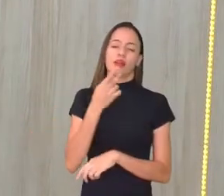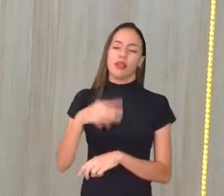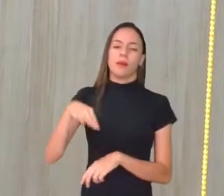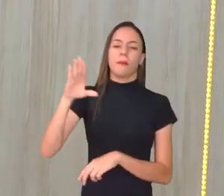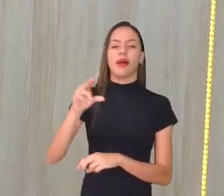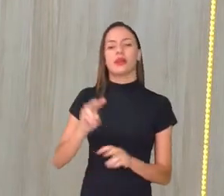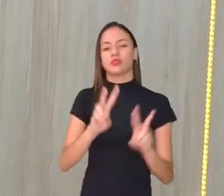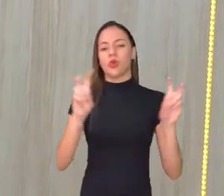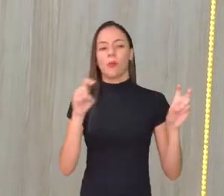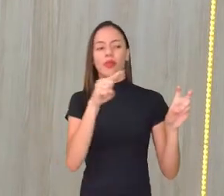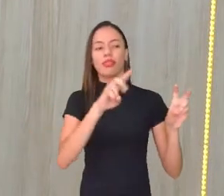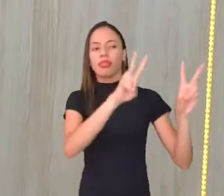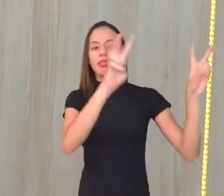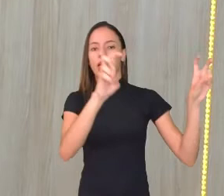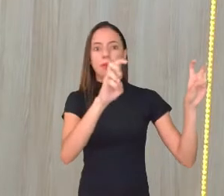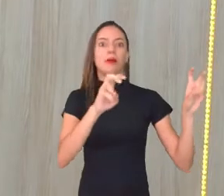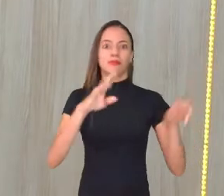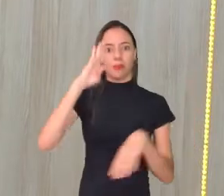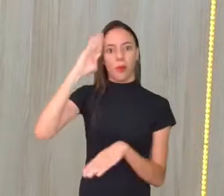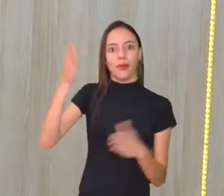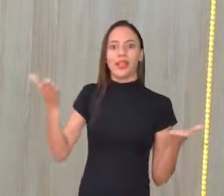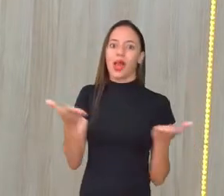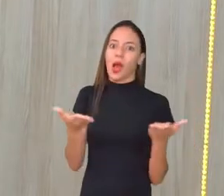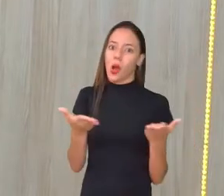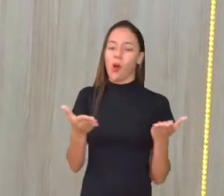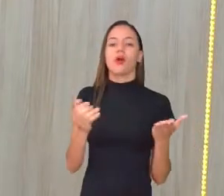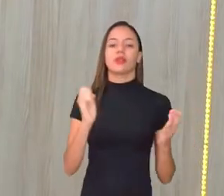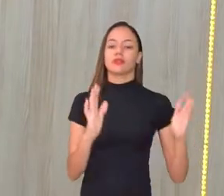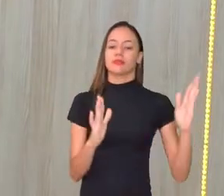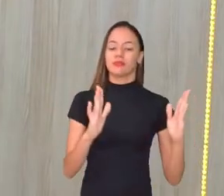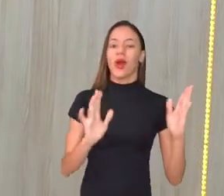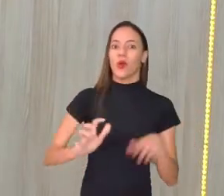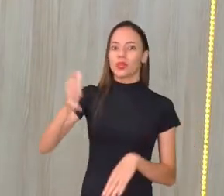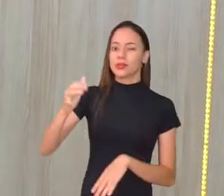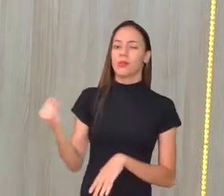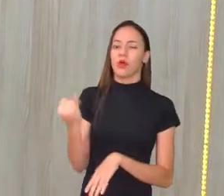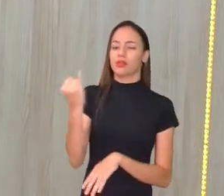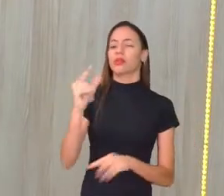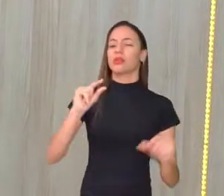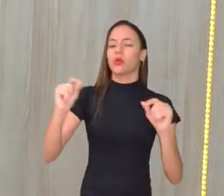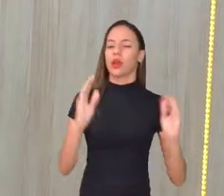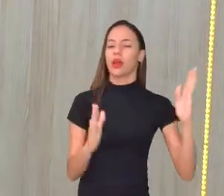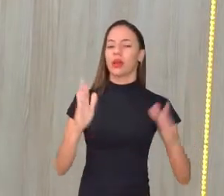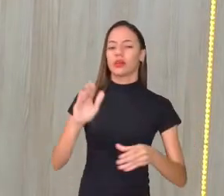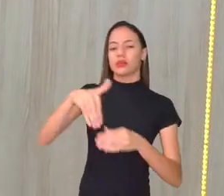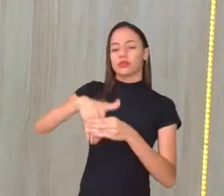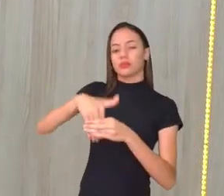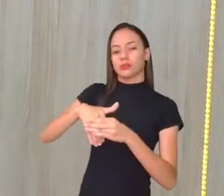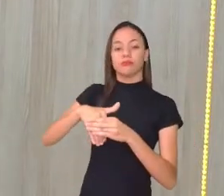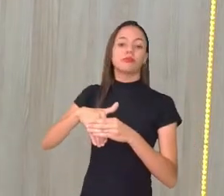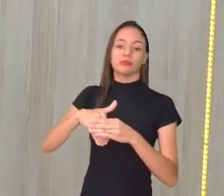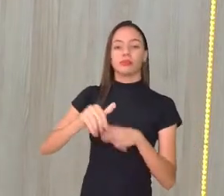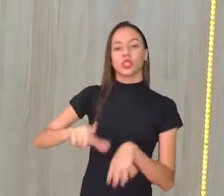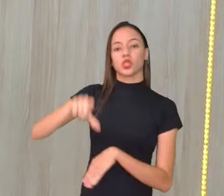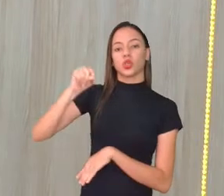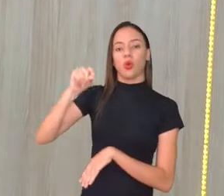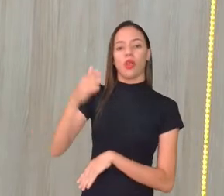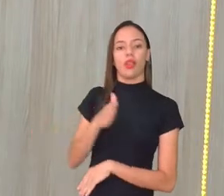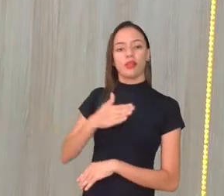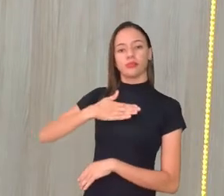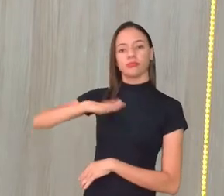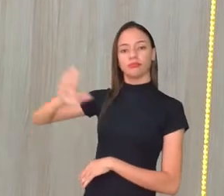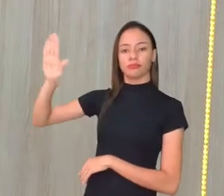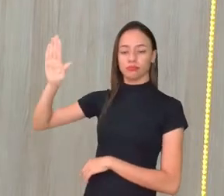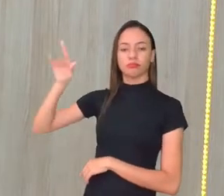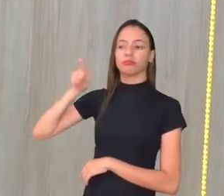respeito disso. Ainda mais esse ano, que vai acontecer uma coisa bem importante, que são as eleições. A gente escolher candidatos e candidatas que estejam de